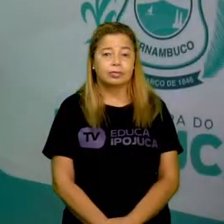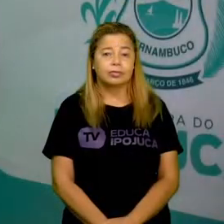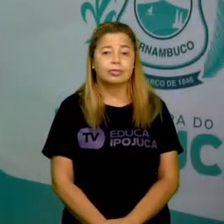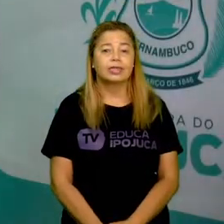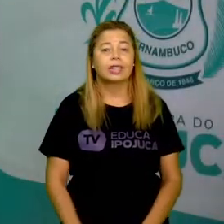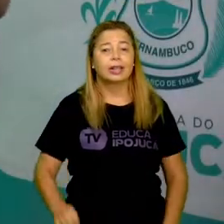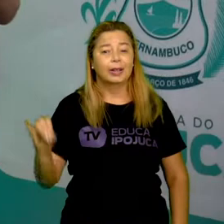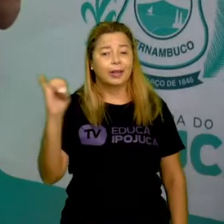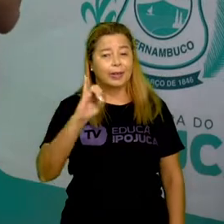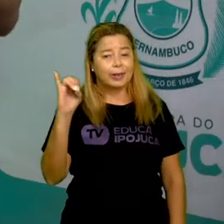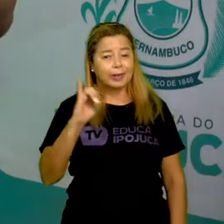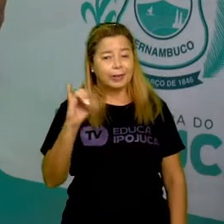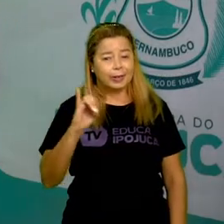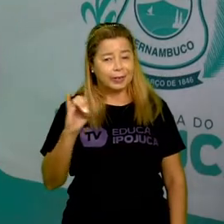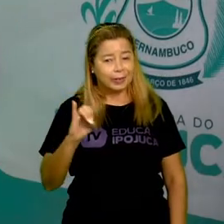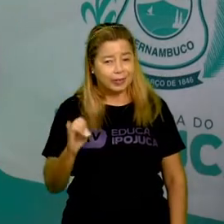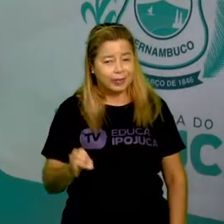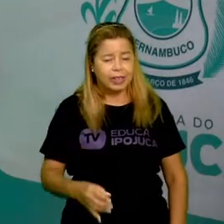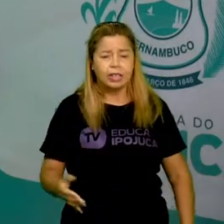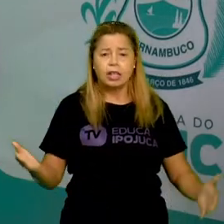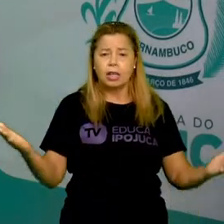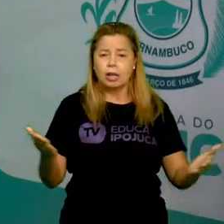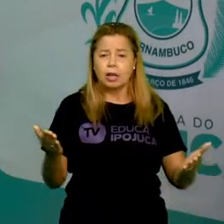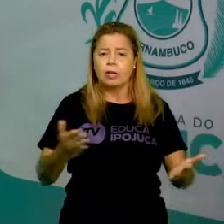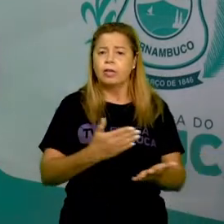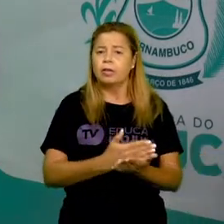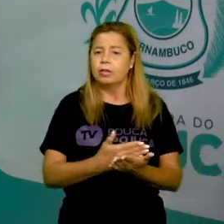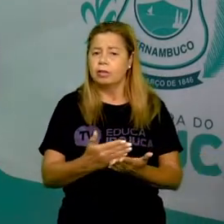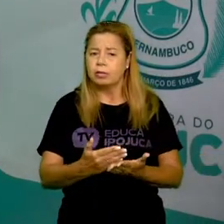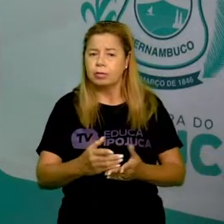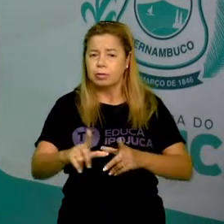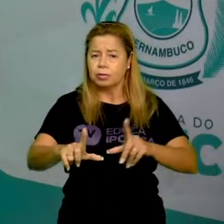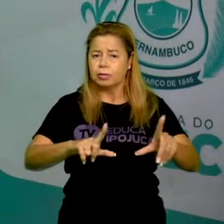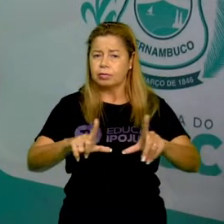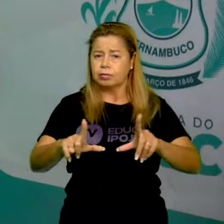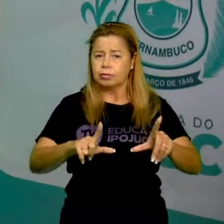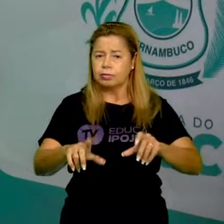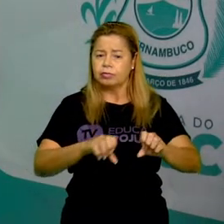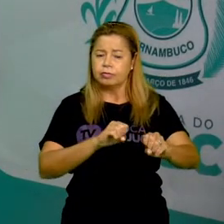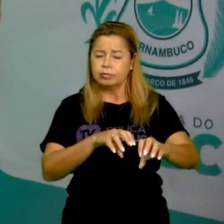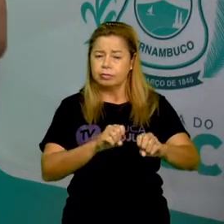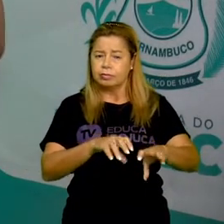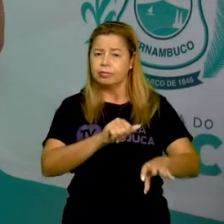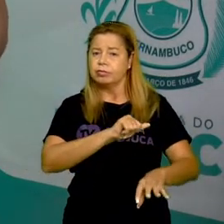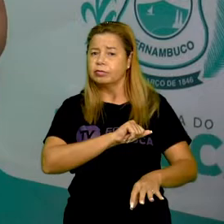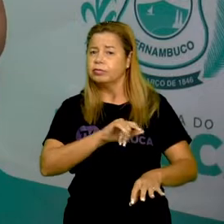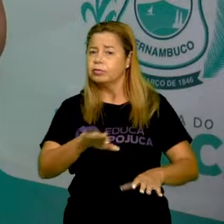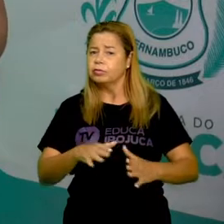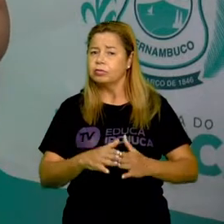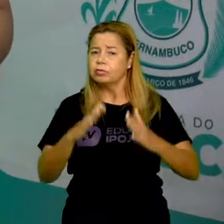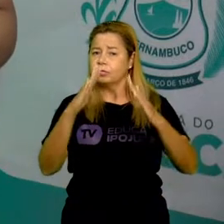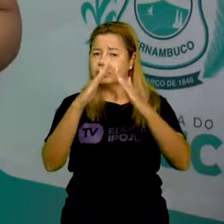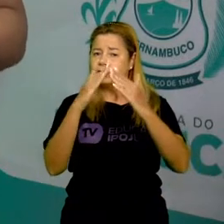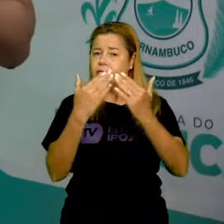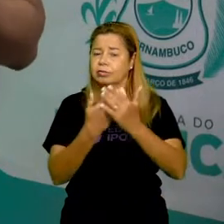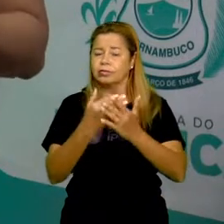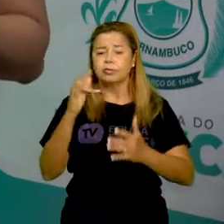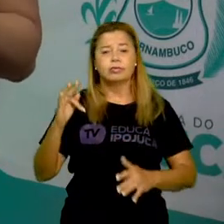Olá, está no ar a TV Educa e Pojuca, a escola do futuro,